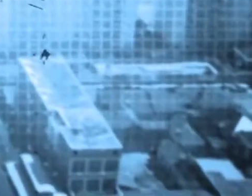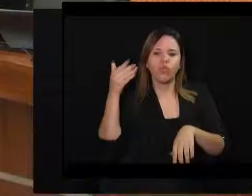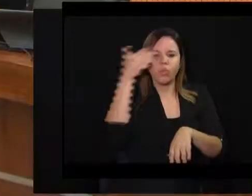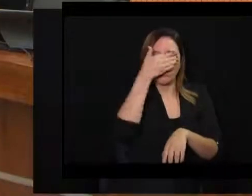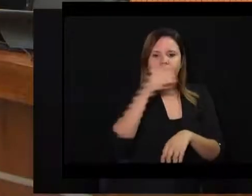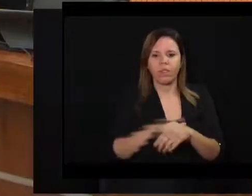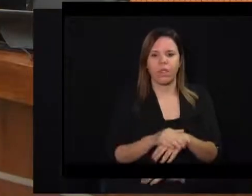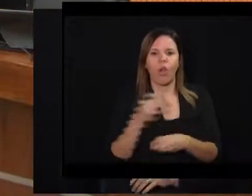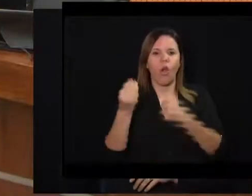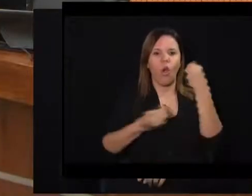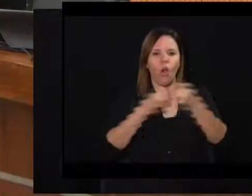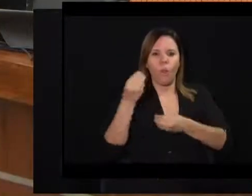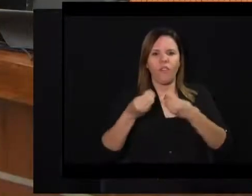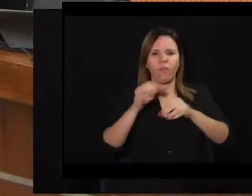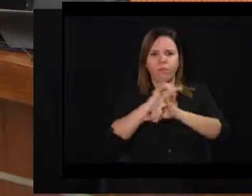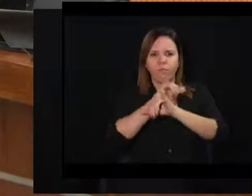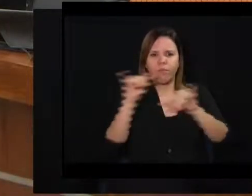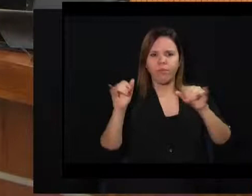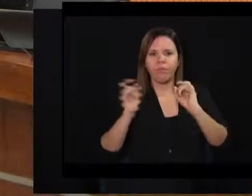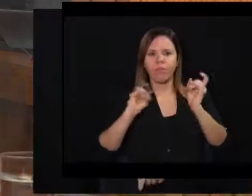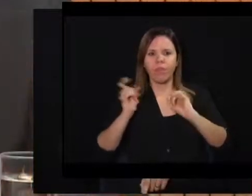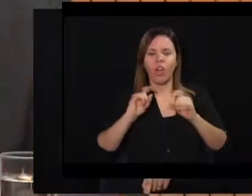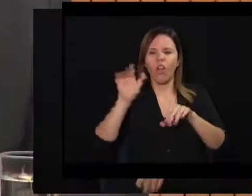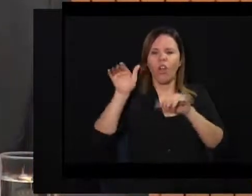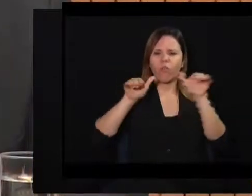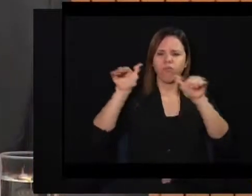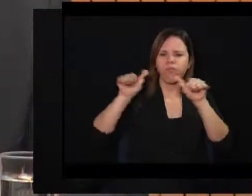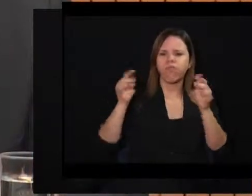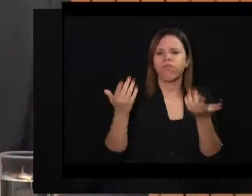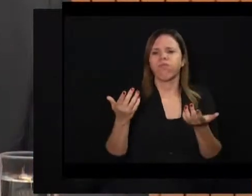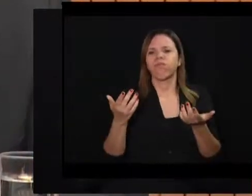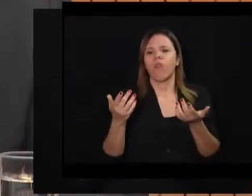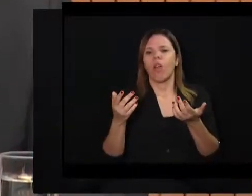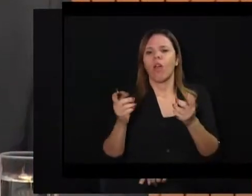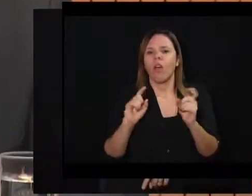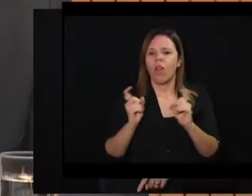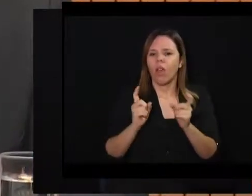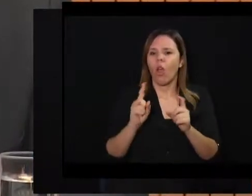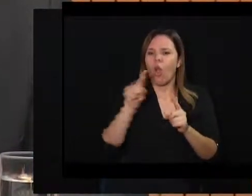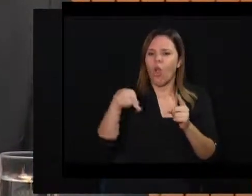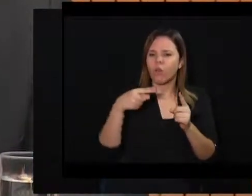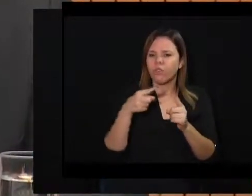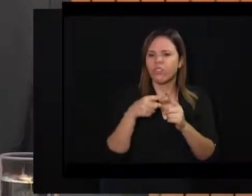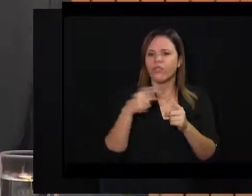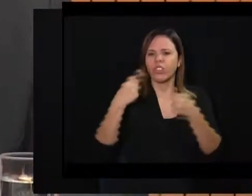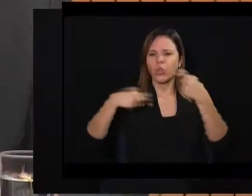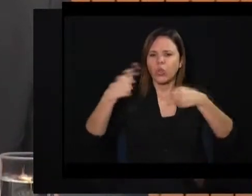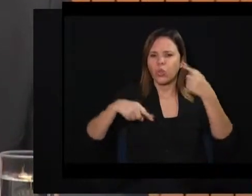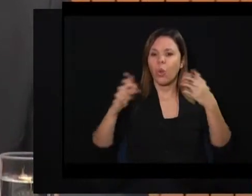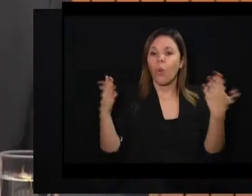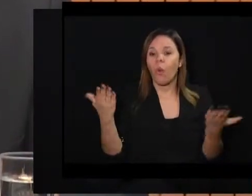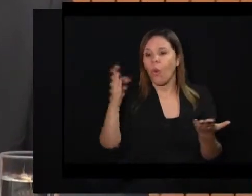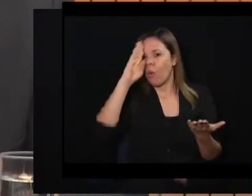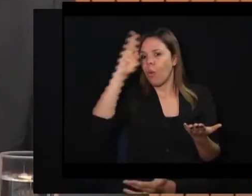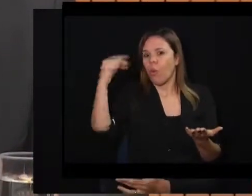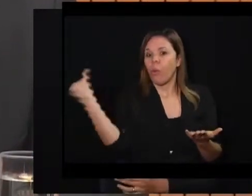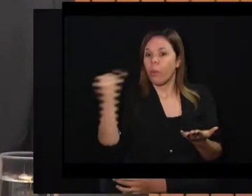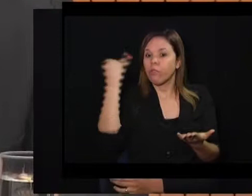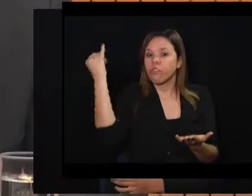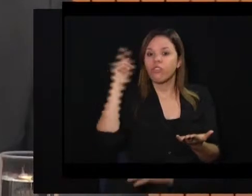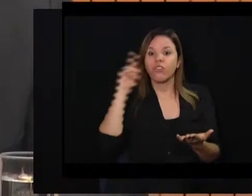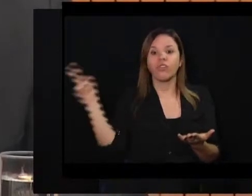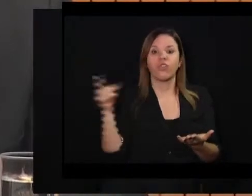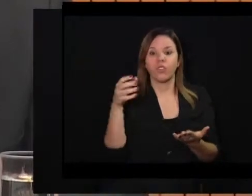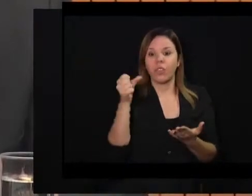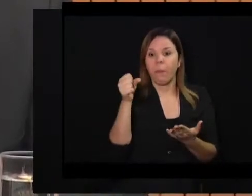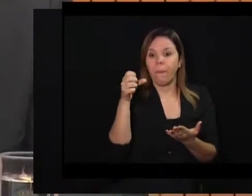A audiência pública foi convocada pelo vereador Nelson Osseri e teve como objetivo discutir a importância do dia branco e vermelho